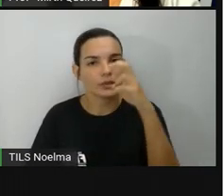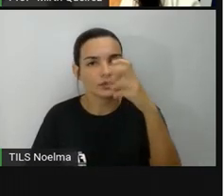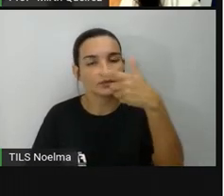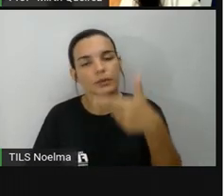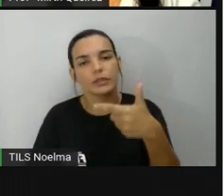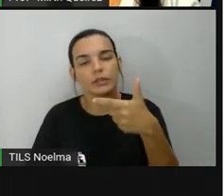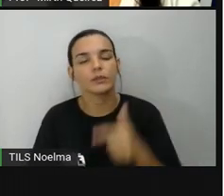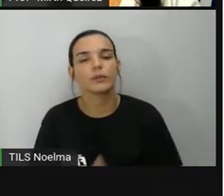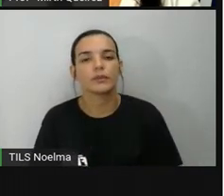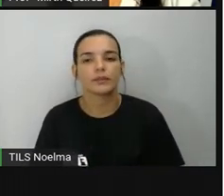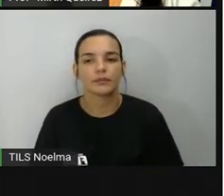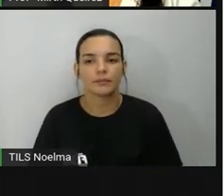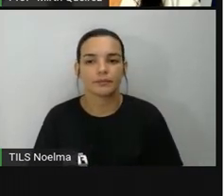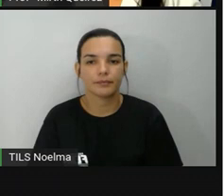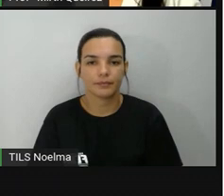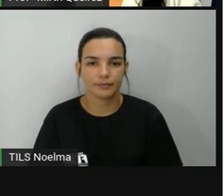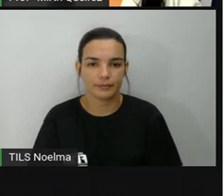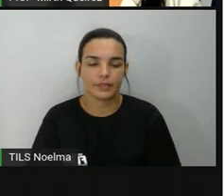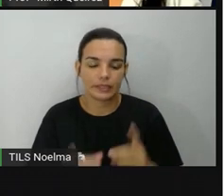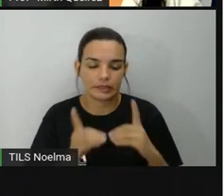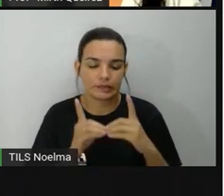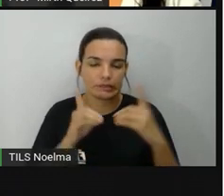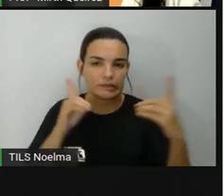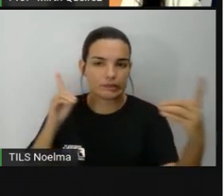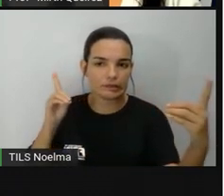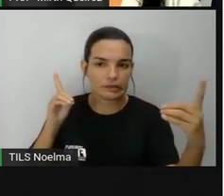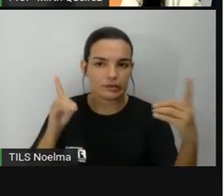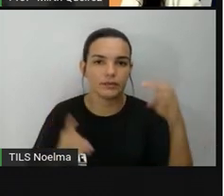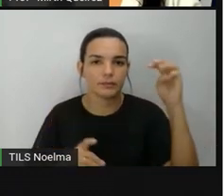.852 metros.